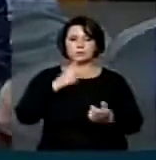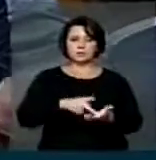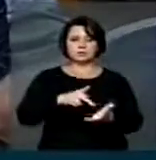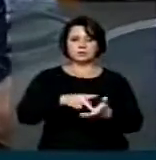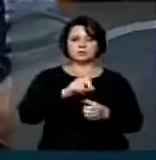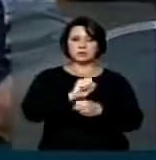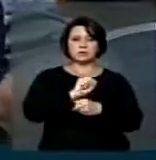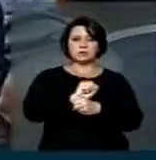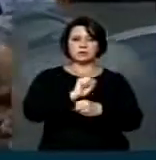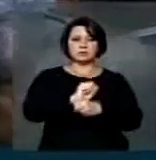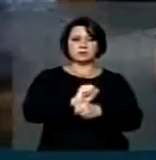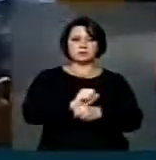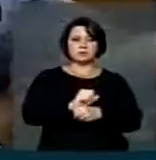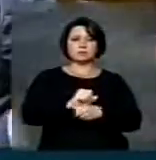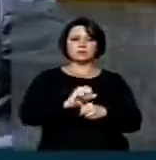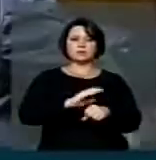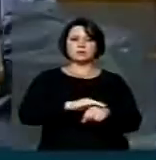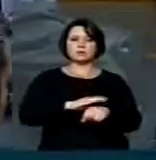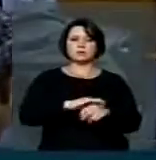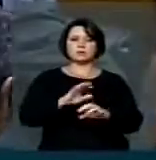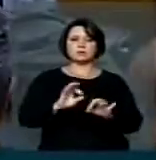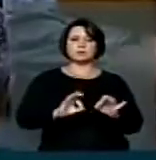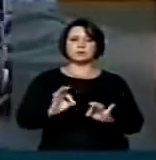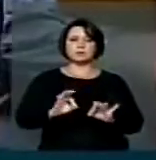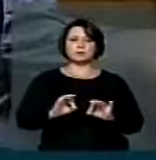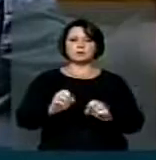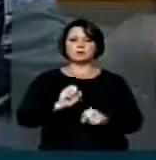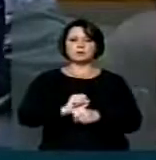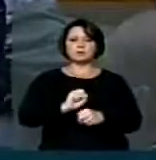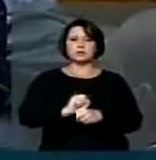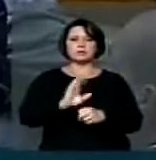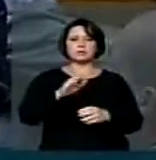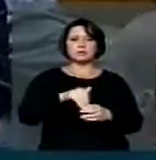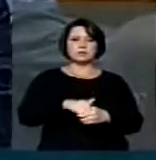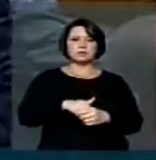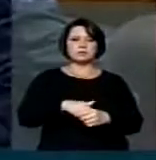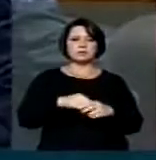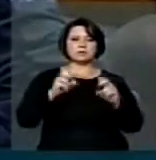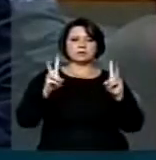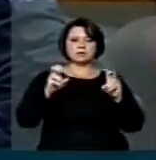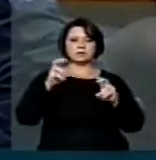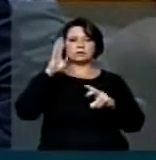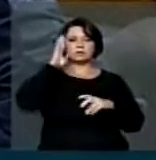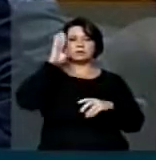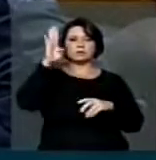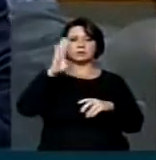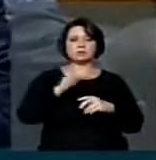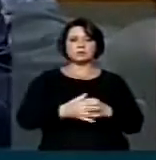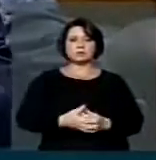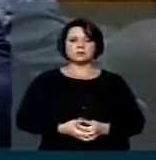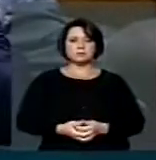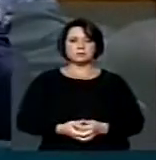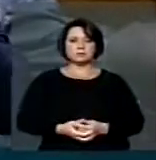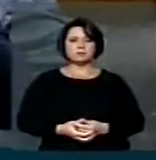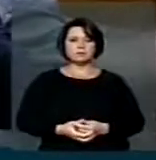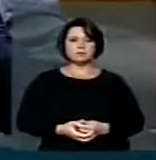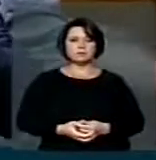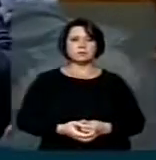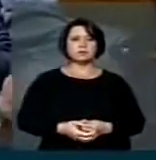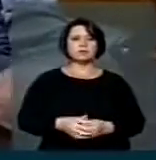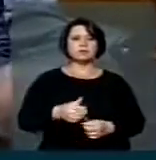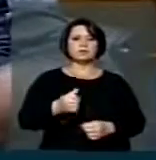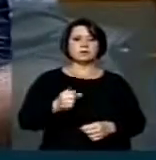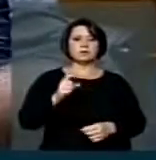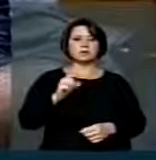aguardar pelo menos o tempo equivalente que aguardamos para a votação da matéria principal, portanto, nós temos apenas